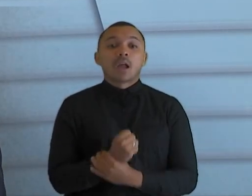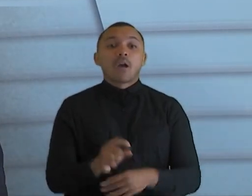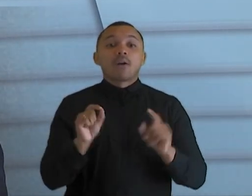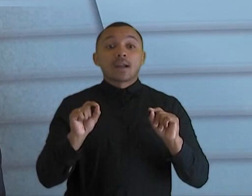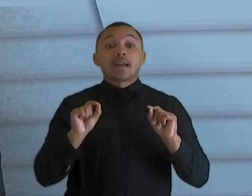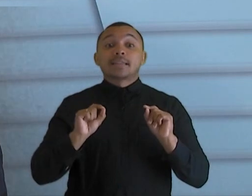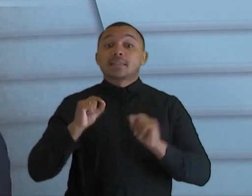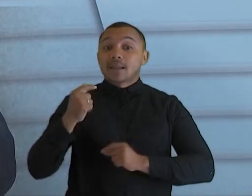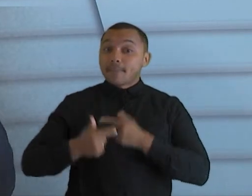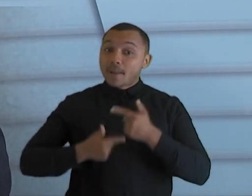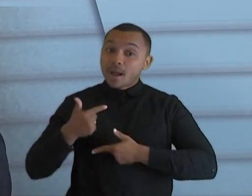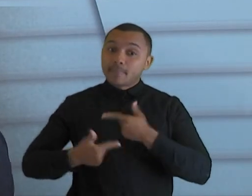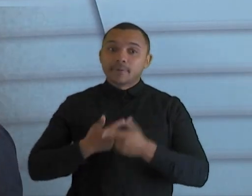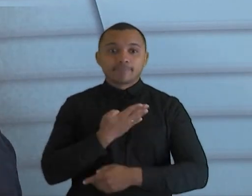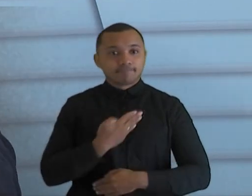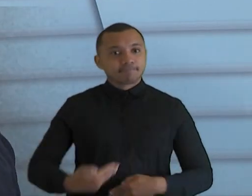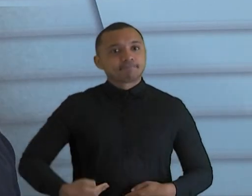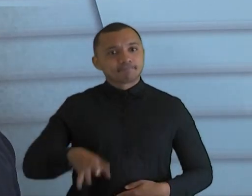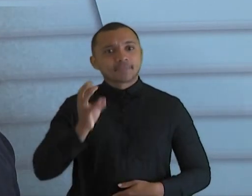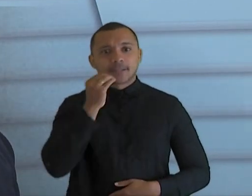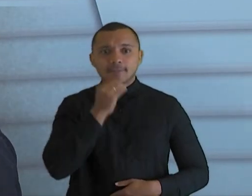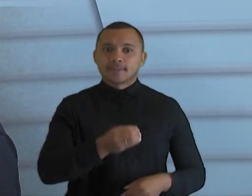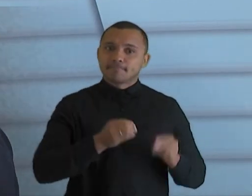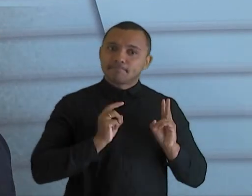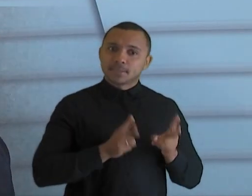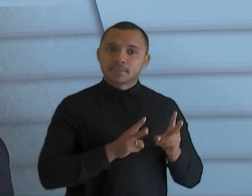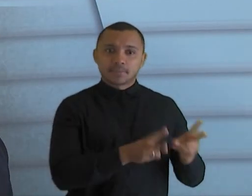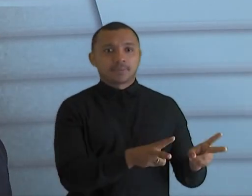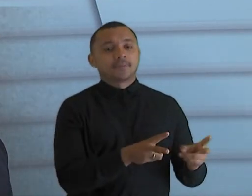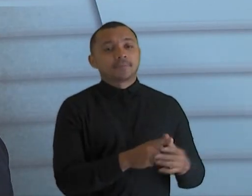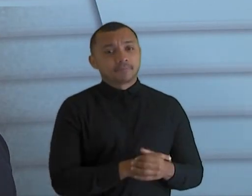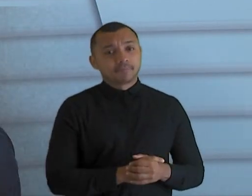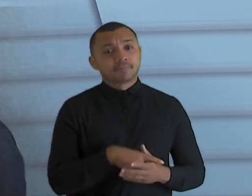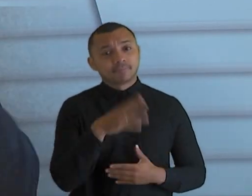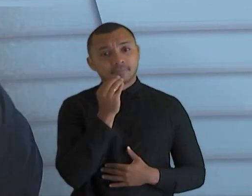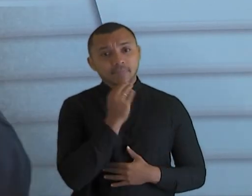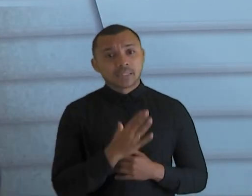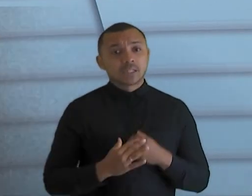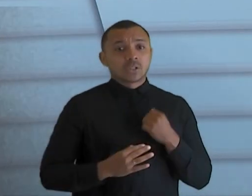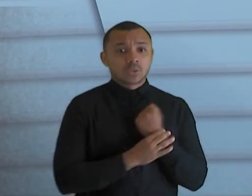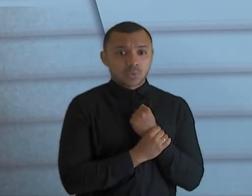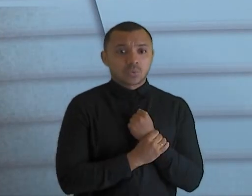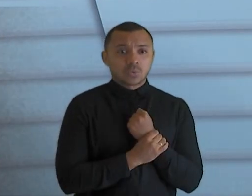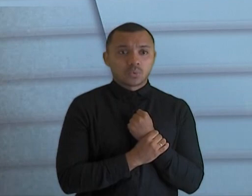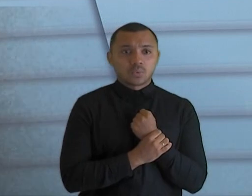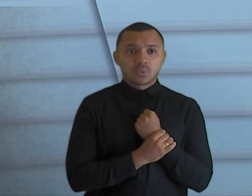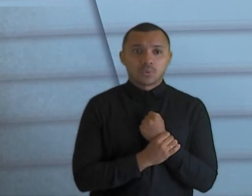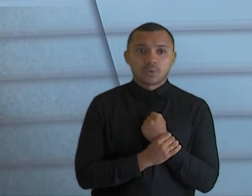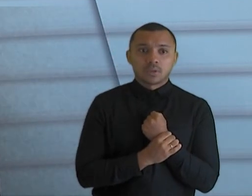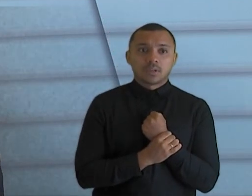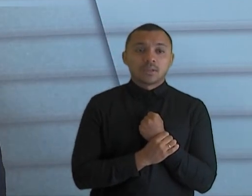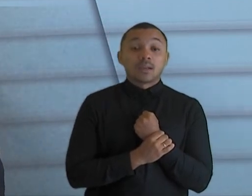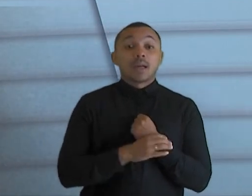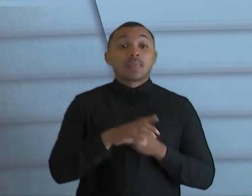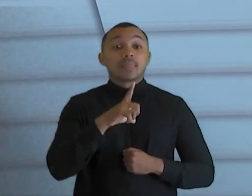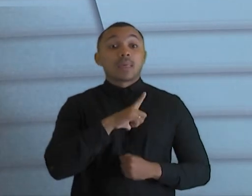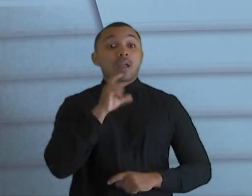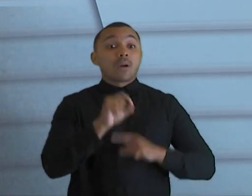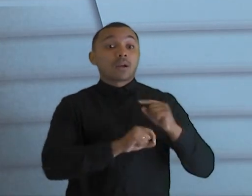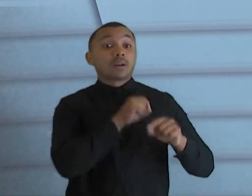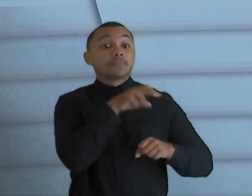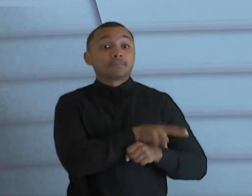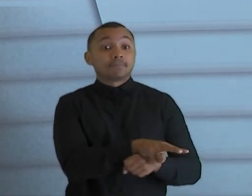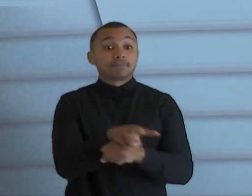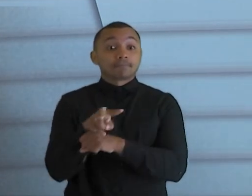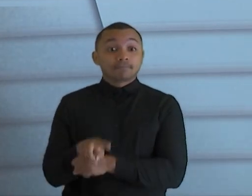público seja bem prestado, que a obra seja concluída no tempo. Isso é o que o Tribunal quer garantir. Para isso, ele tem os seus mecanismos de fiscalização, mas também tem